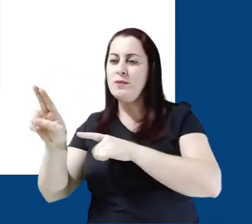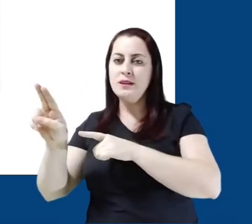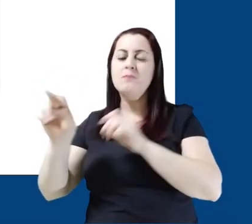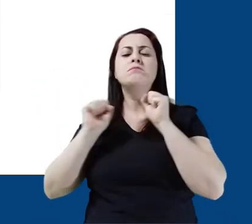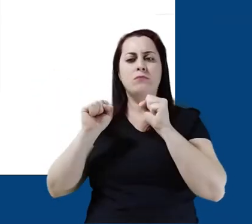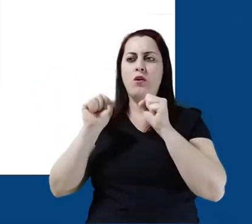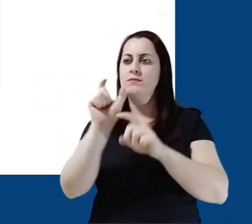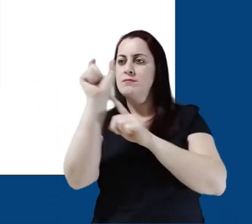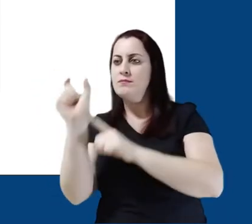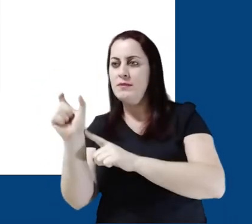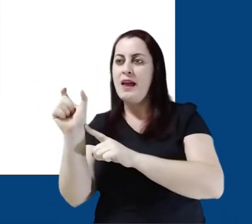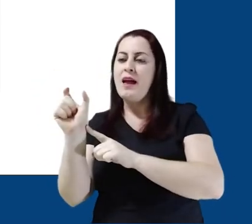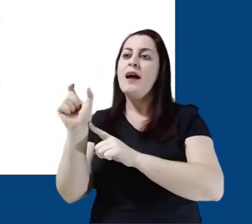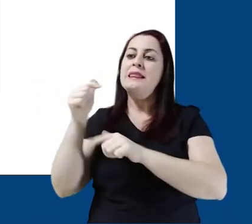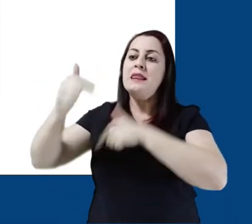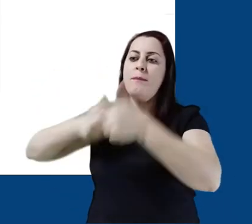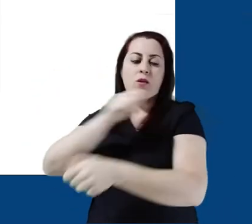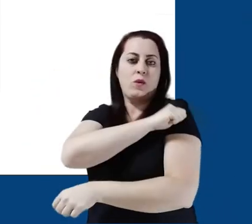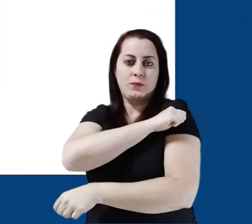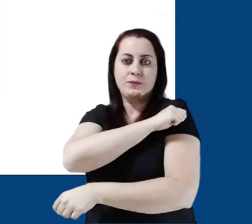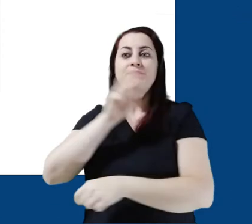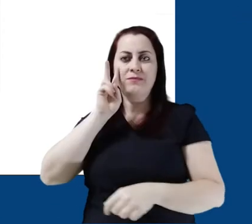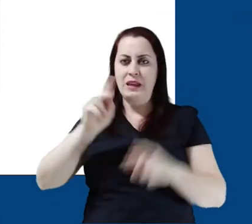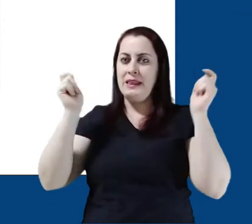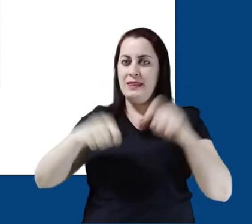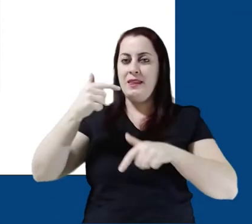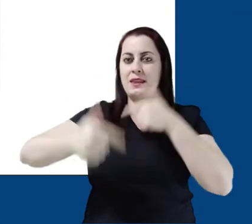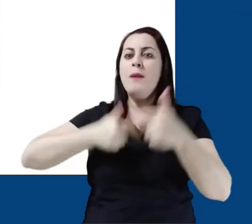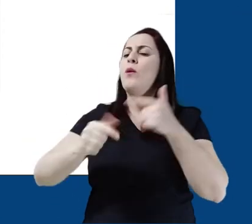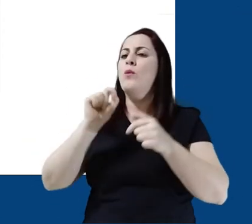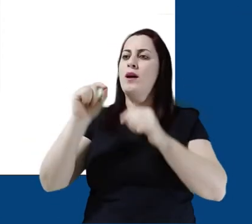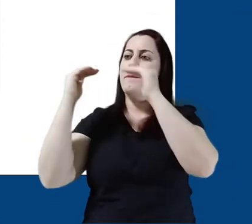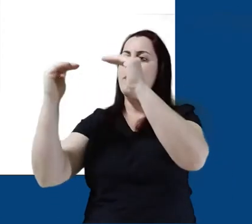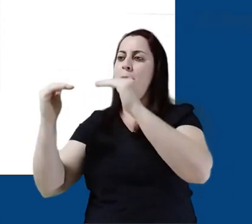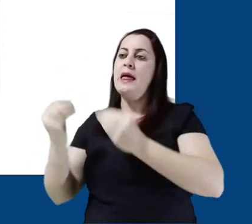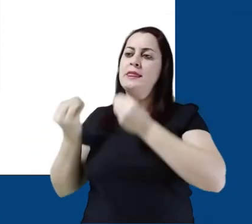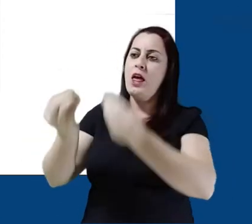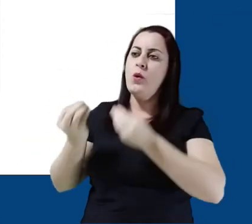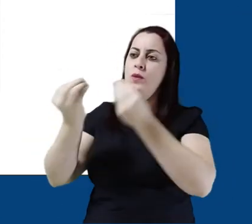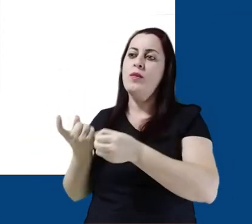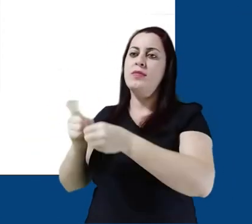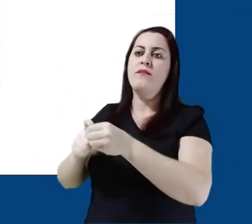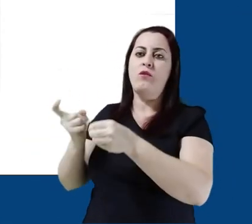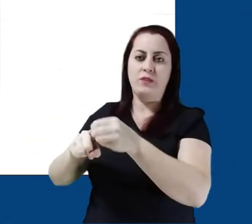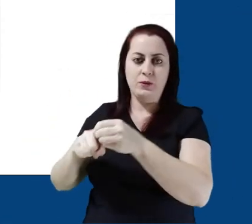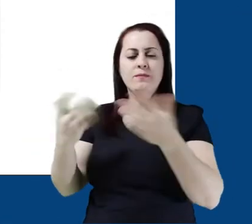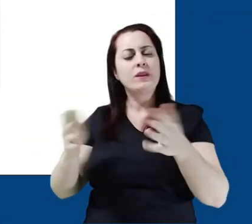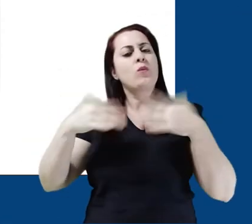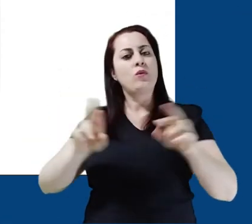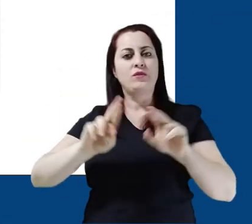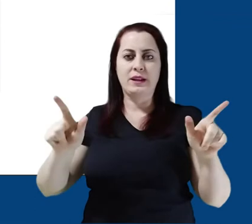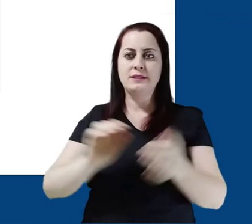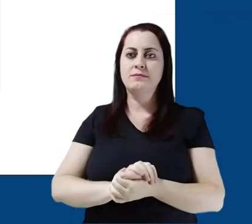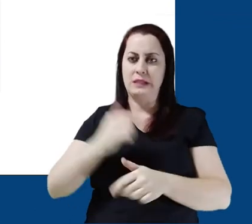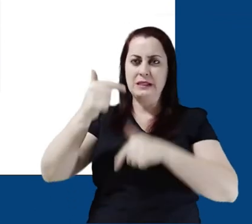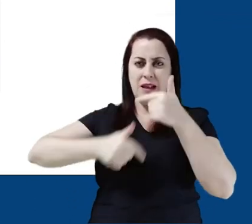posso ir para a aba de trabalhos dos alunos. Por aqui, podemos ver os trabalhos atribuídos, entregues e devolvidos. Qual é a diferença?